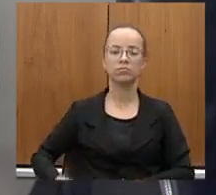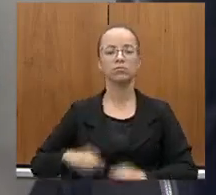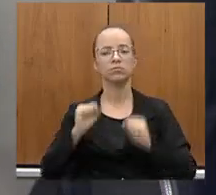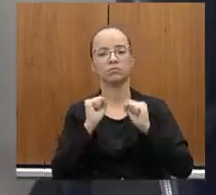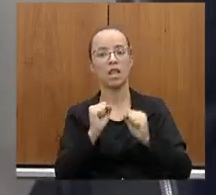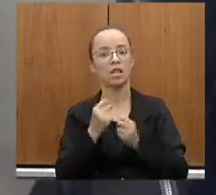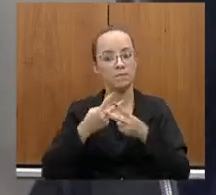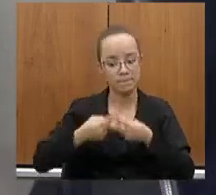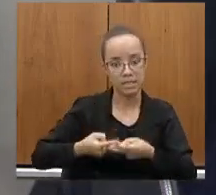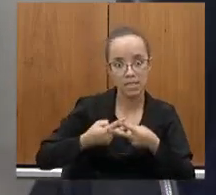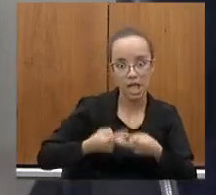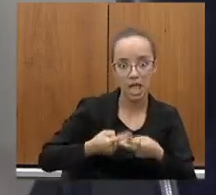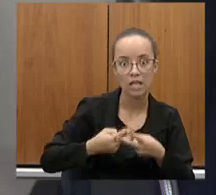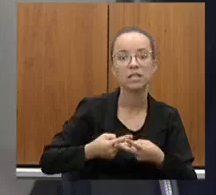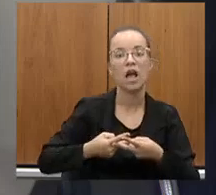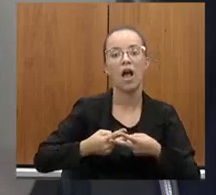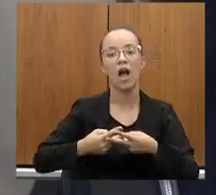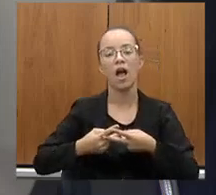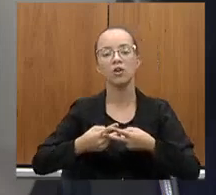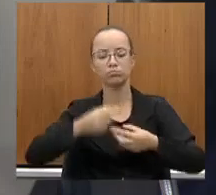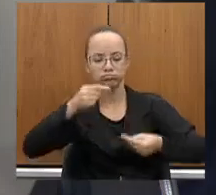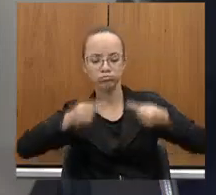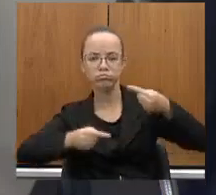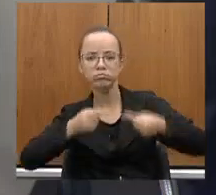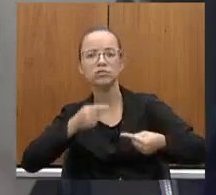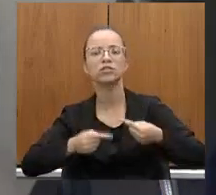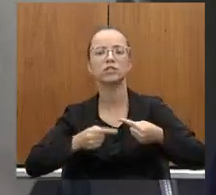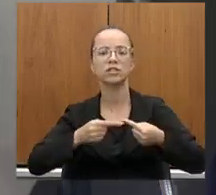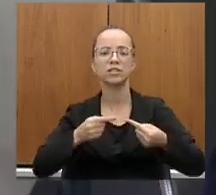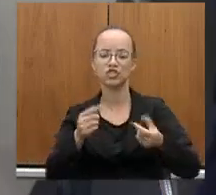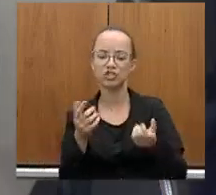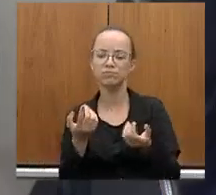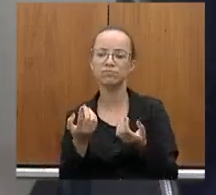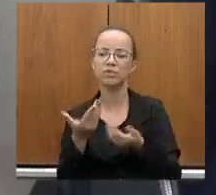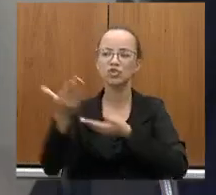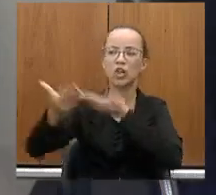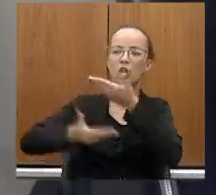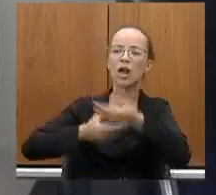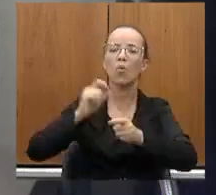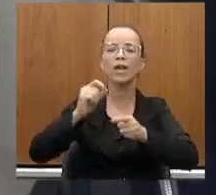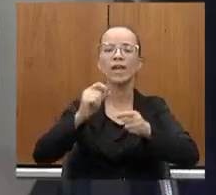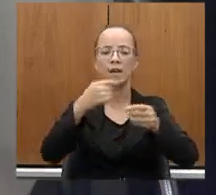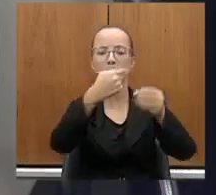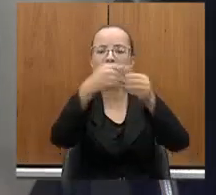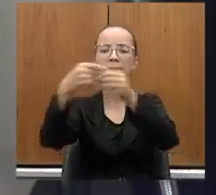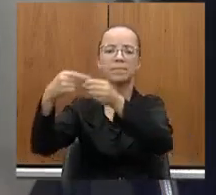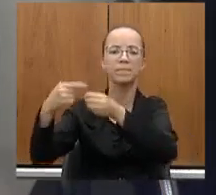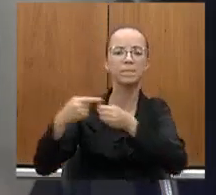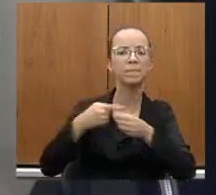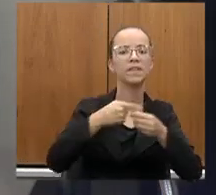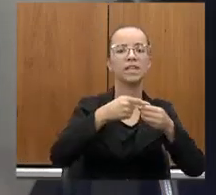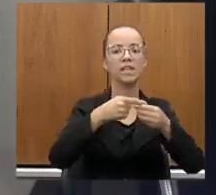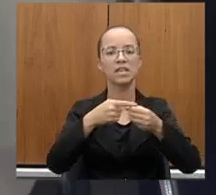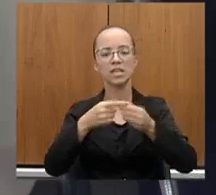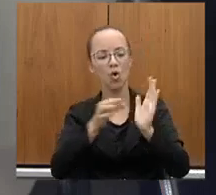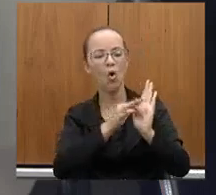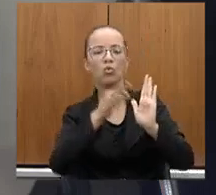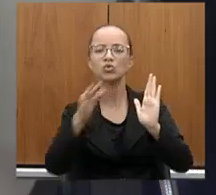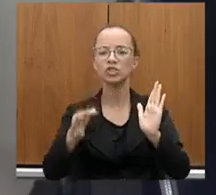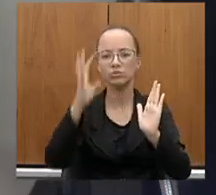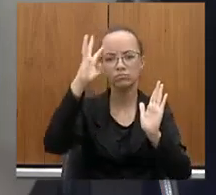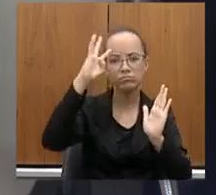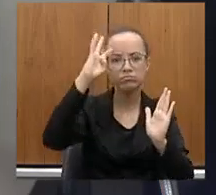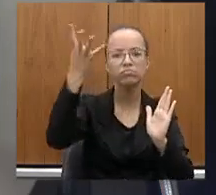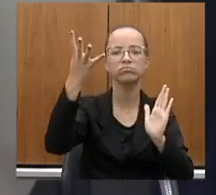a paciência política de construir com os municípios e oferecer alternativas diante dos impactos